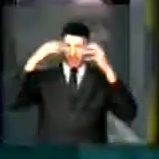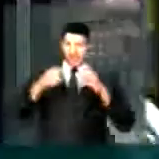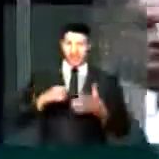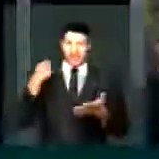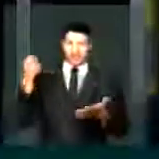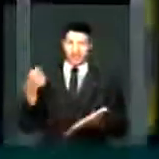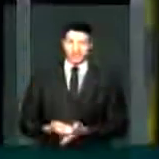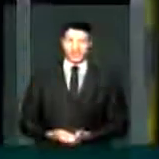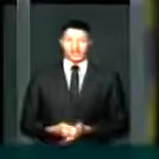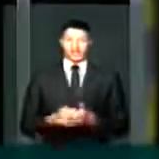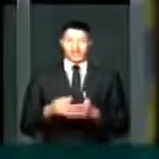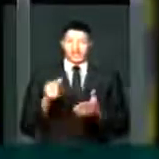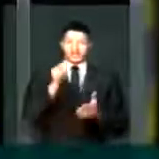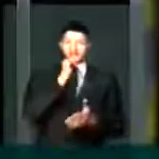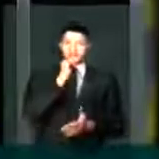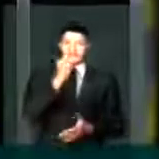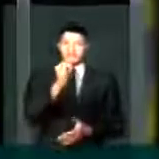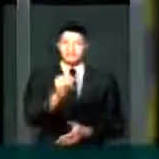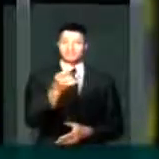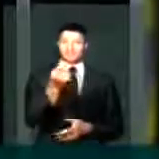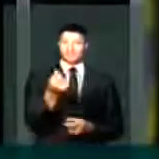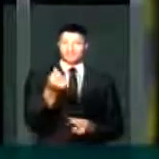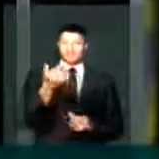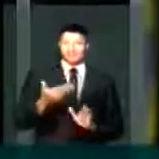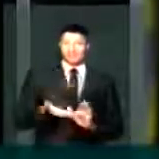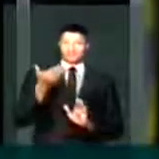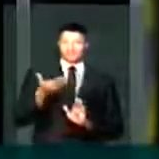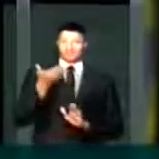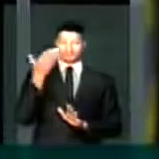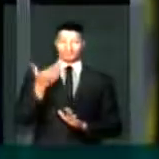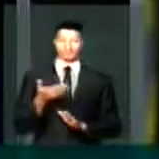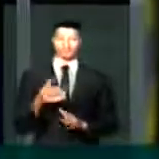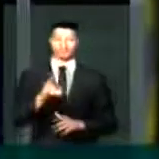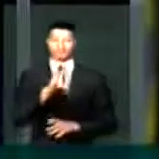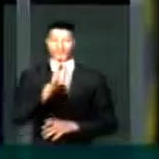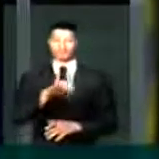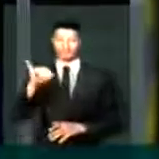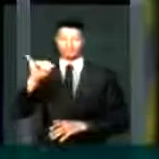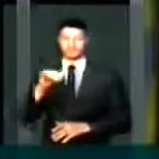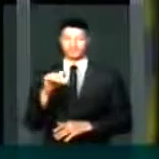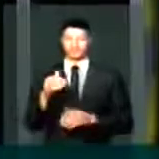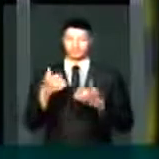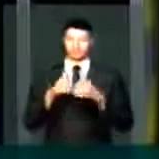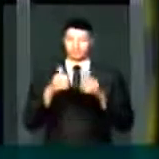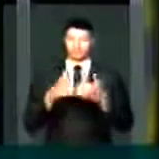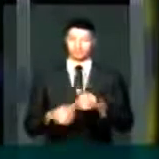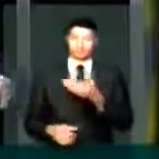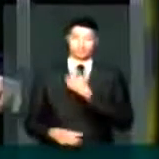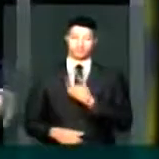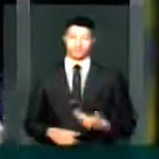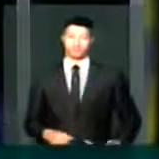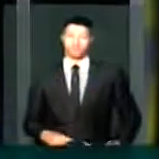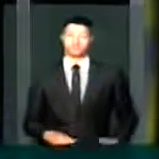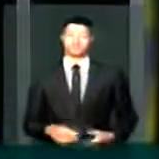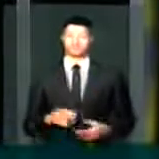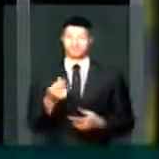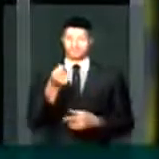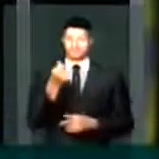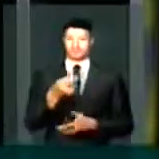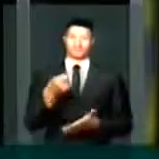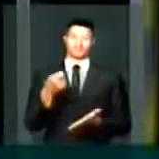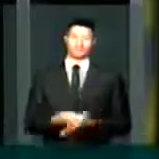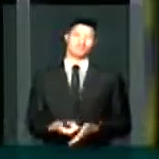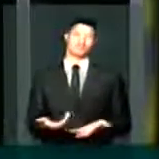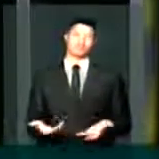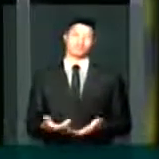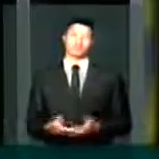Está pagando uma conta de energia elétrica altíssima. Vai para o transporte público e as tarifas majoradas.